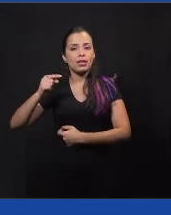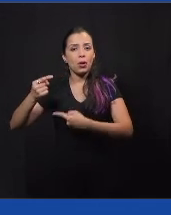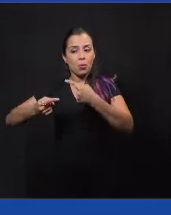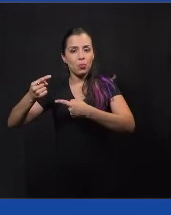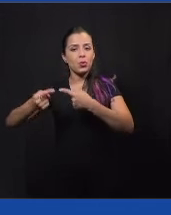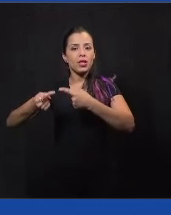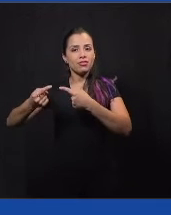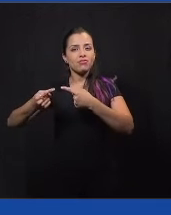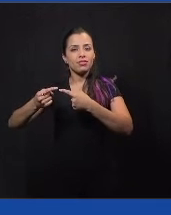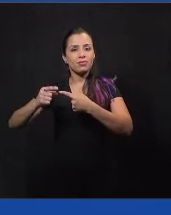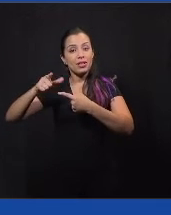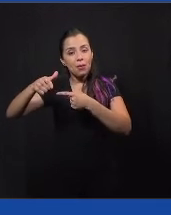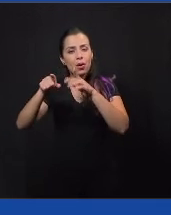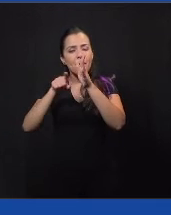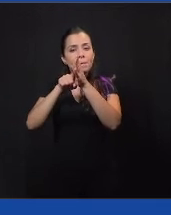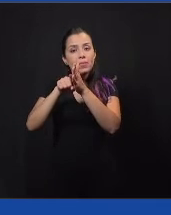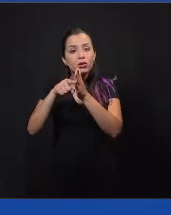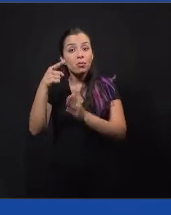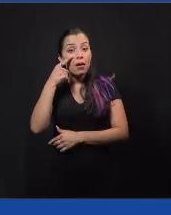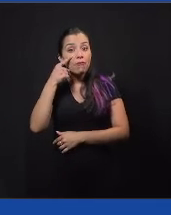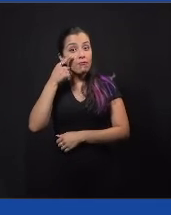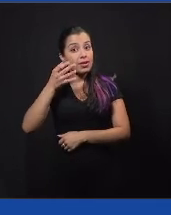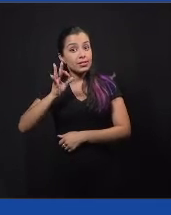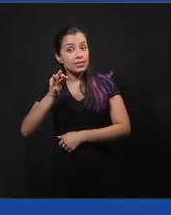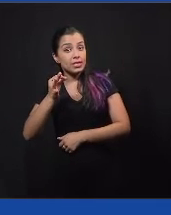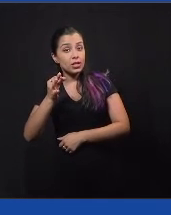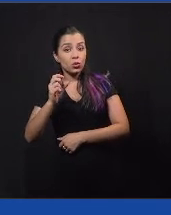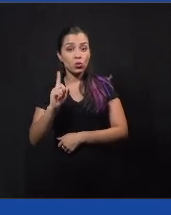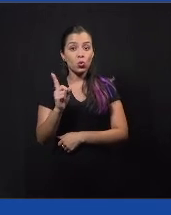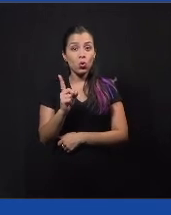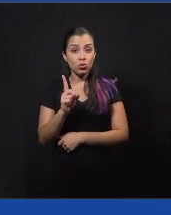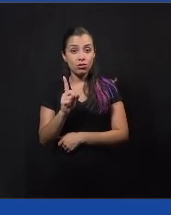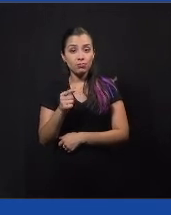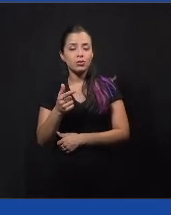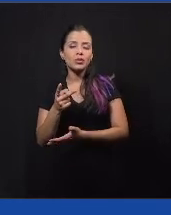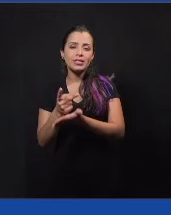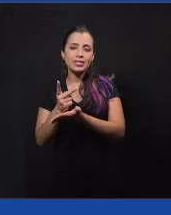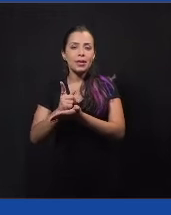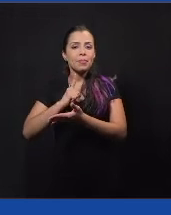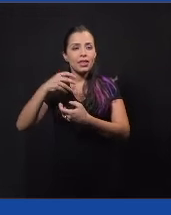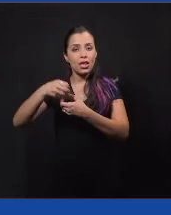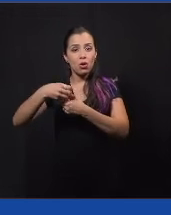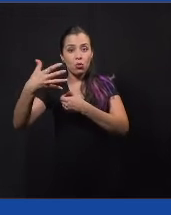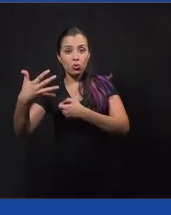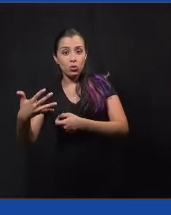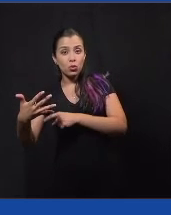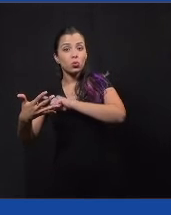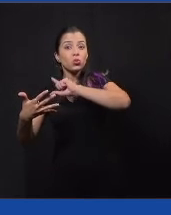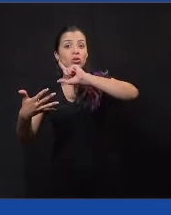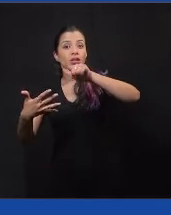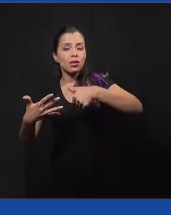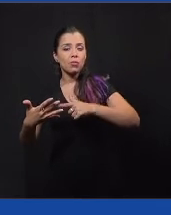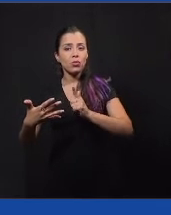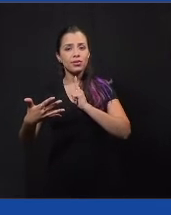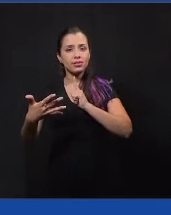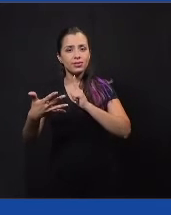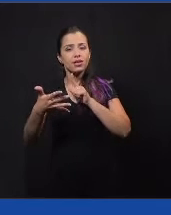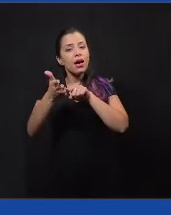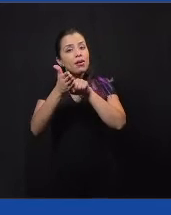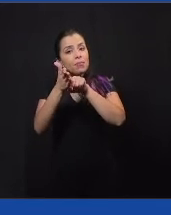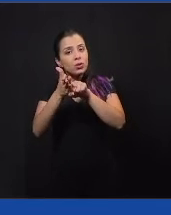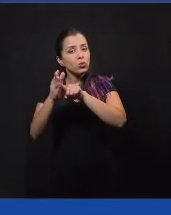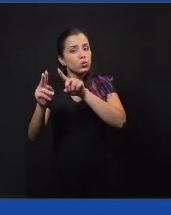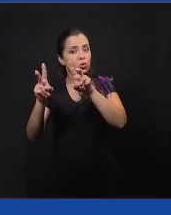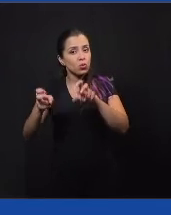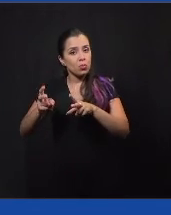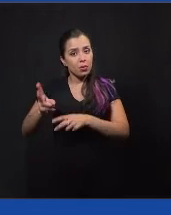um quiz sobre aquele assunto. Então, assim, tem sempre um conteúdo e depois o quiz sobre aquele assunto. Então,